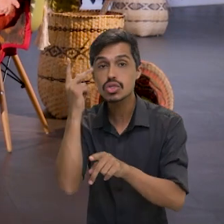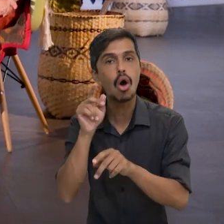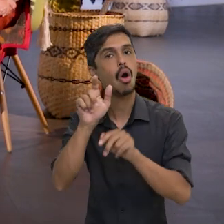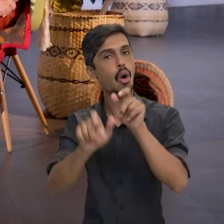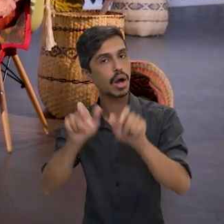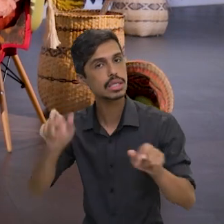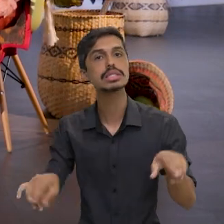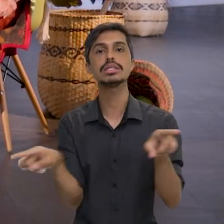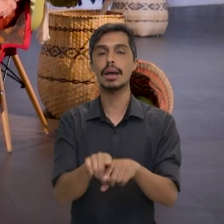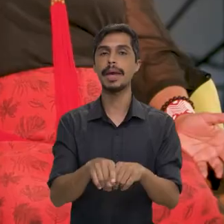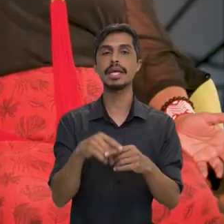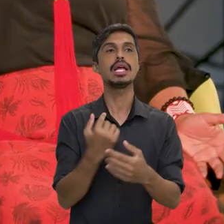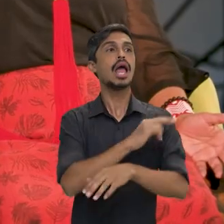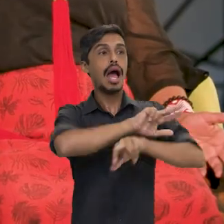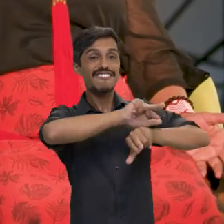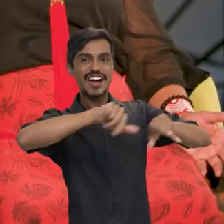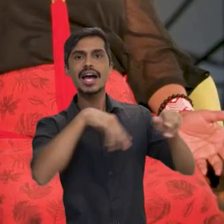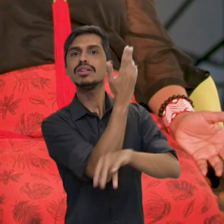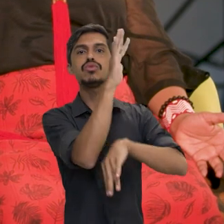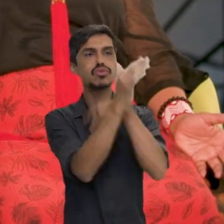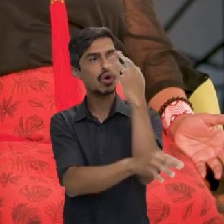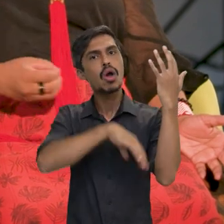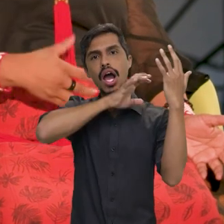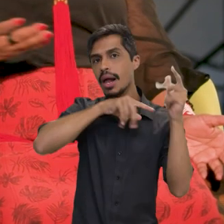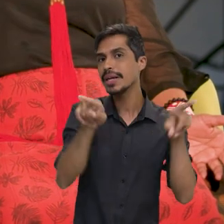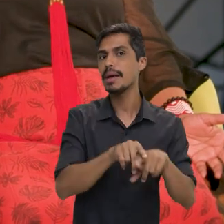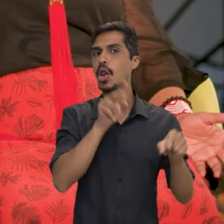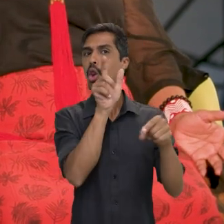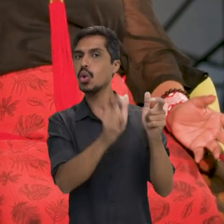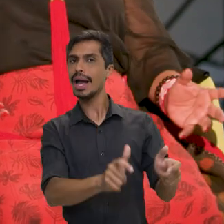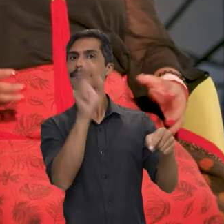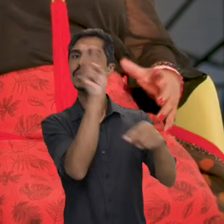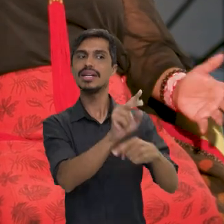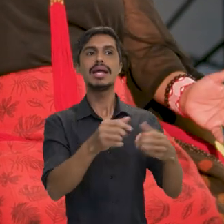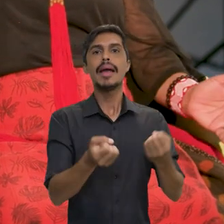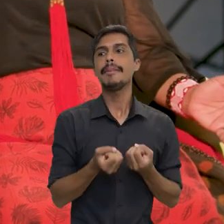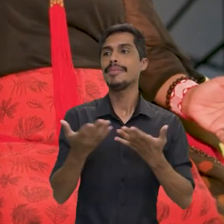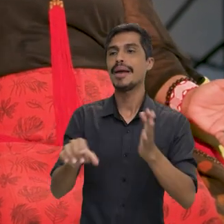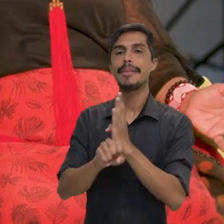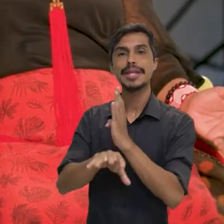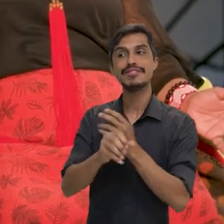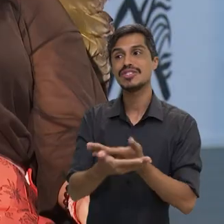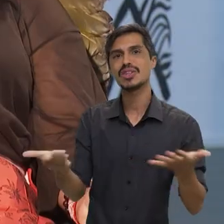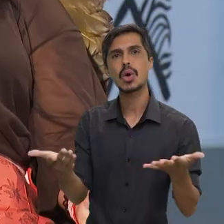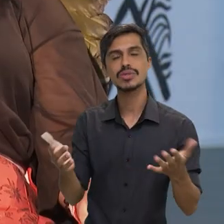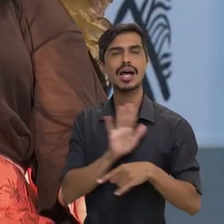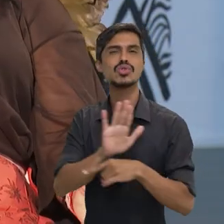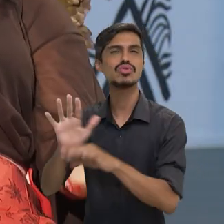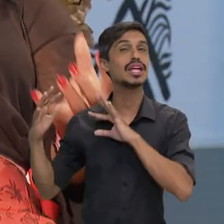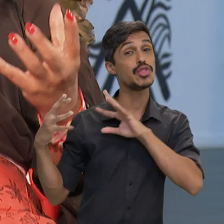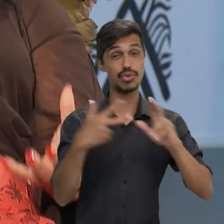né? A biodiversidade, a floresta em pé, né? O território protegido, ele beneficia todo mundo, né?